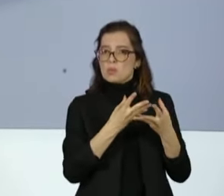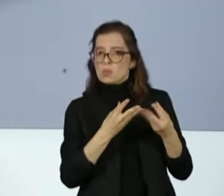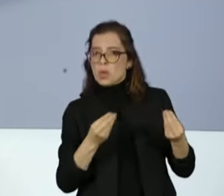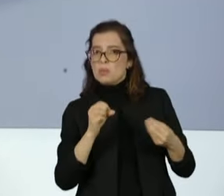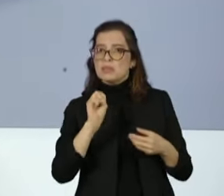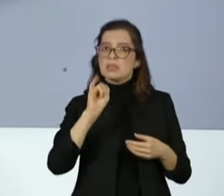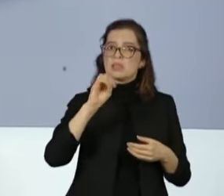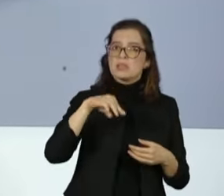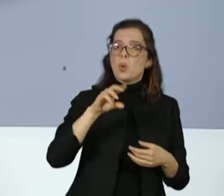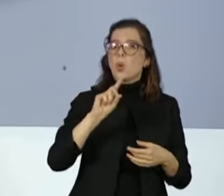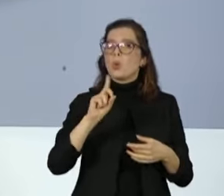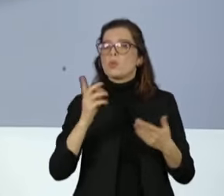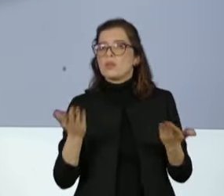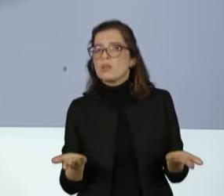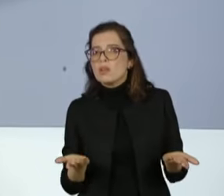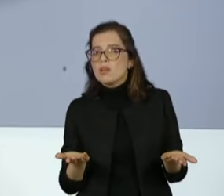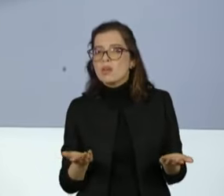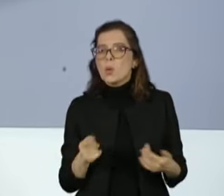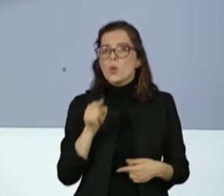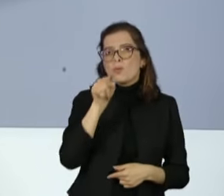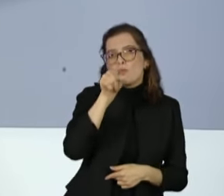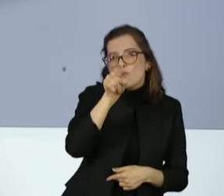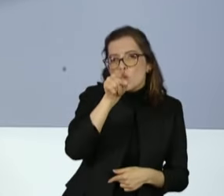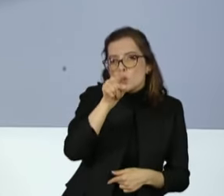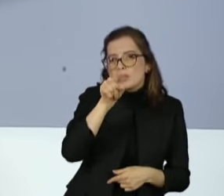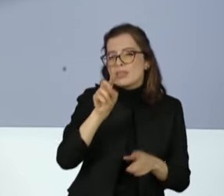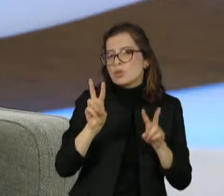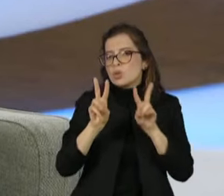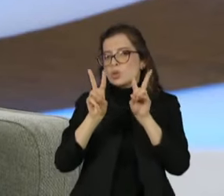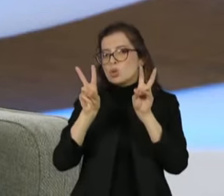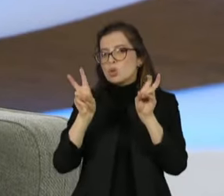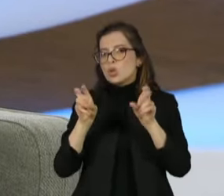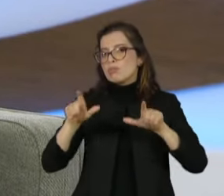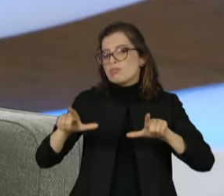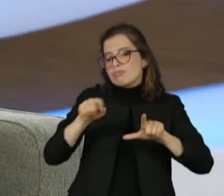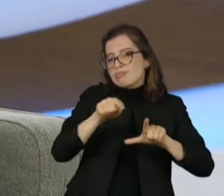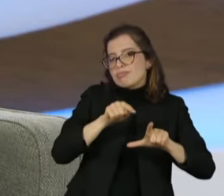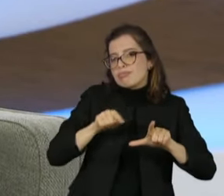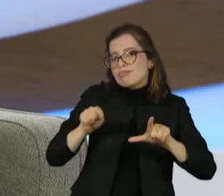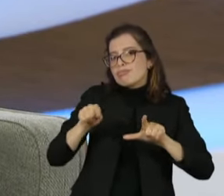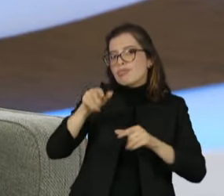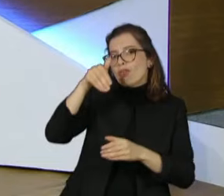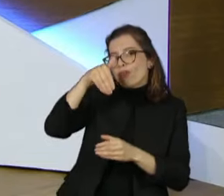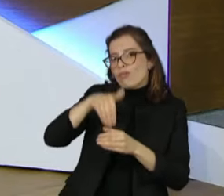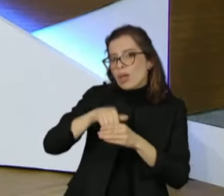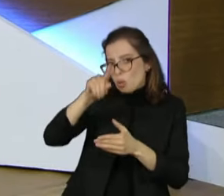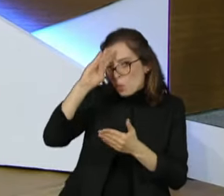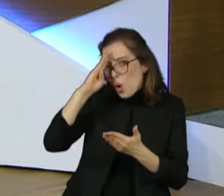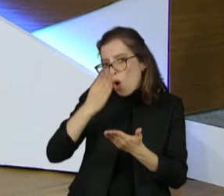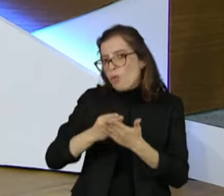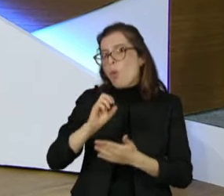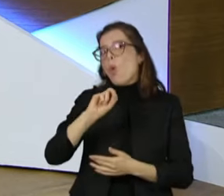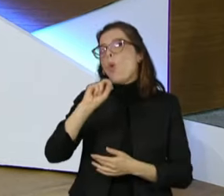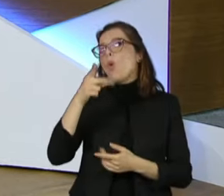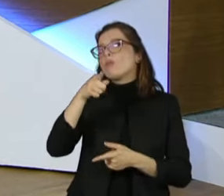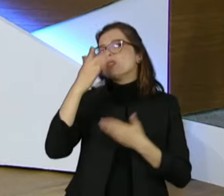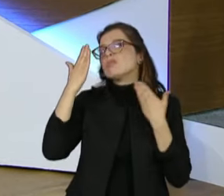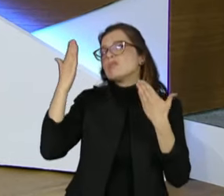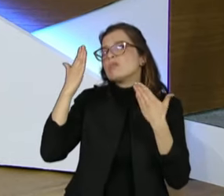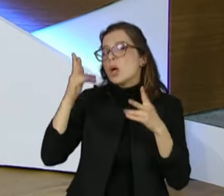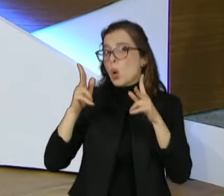pergunto à senhora, a senhora mudou de ideia em relação à segurança da urna eletrônica ou a senhora continua, como o presidente Bolsonaro,